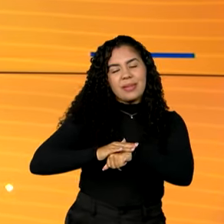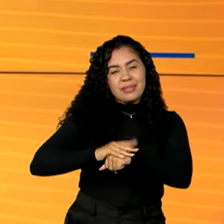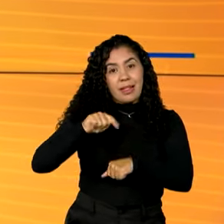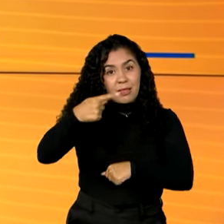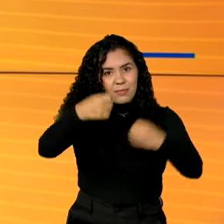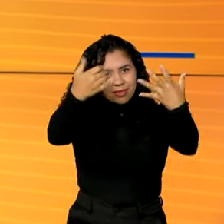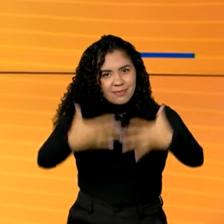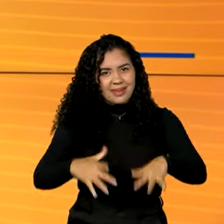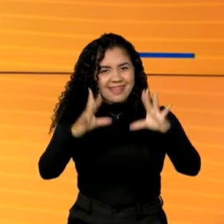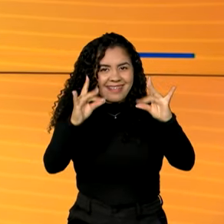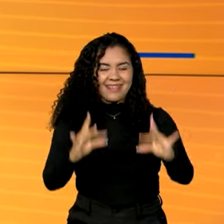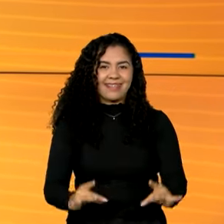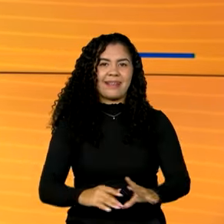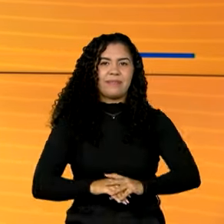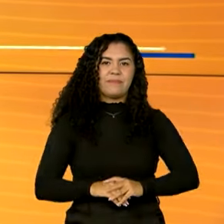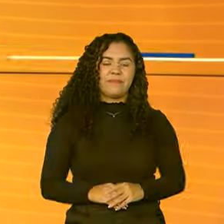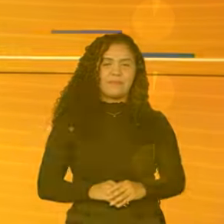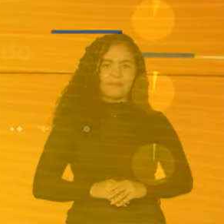detalhes você confere já já.